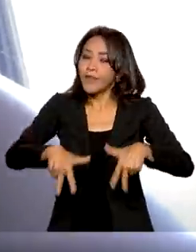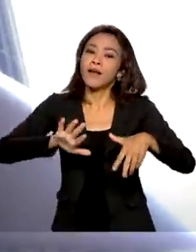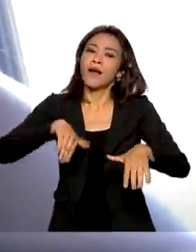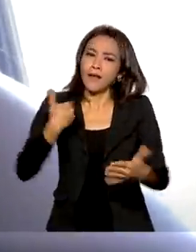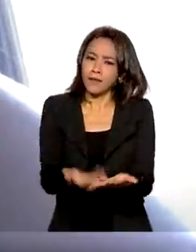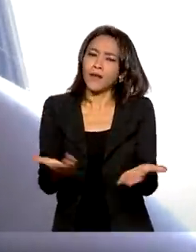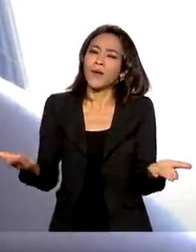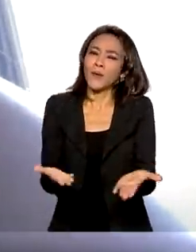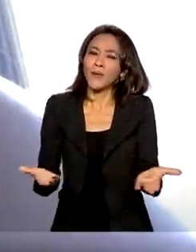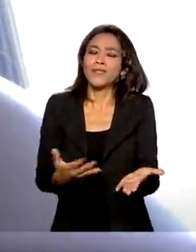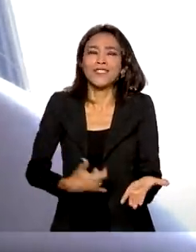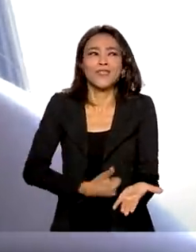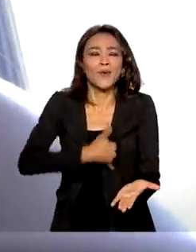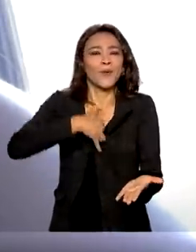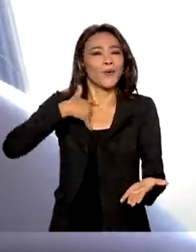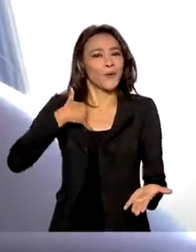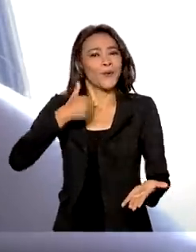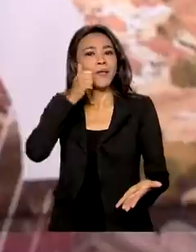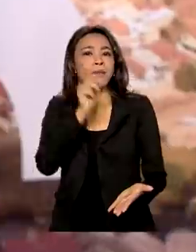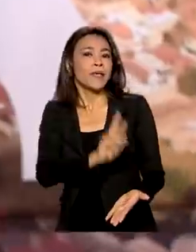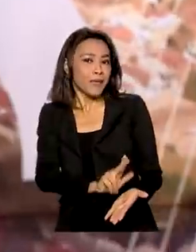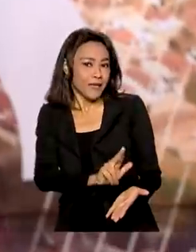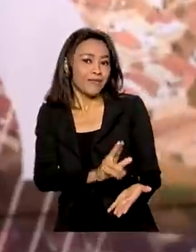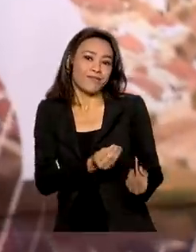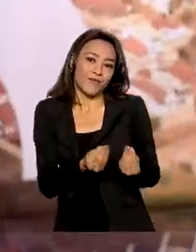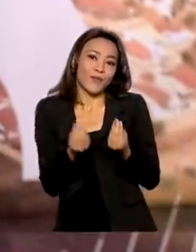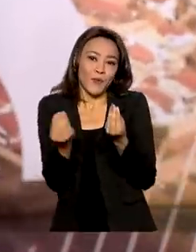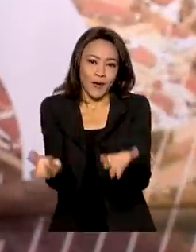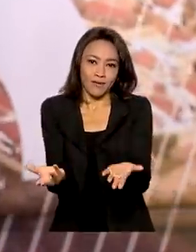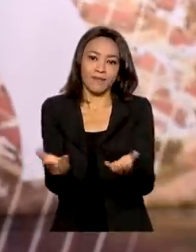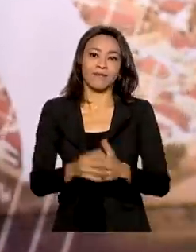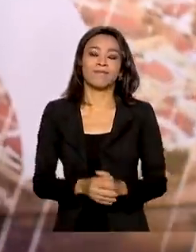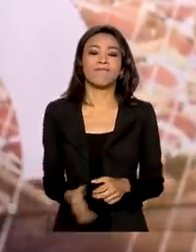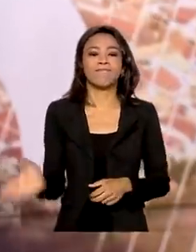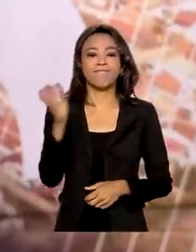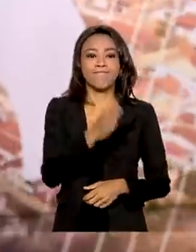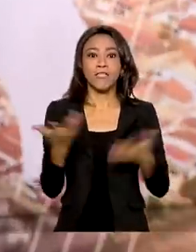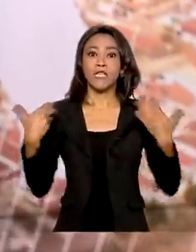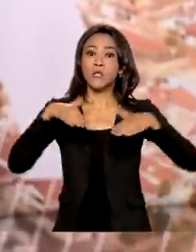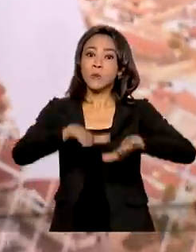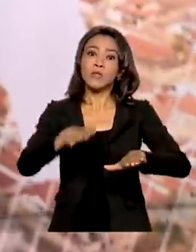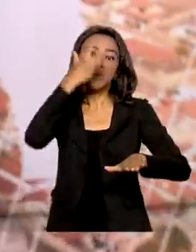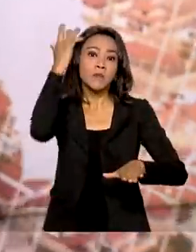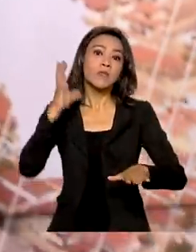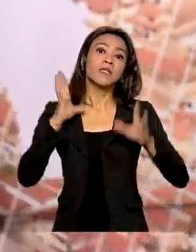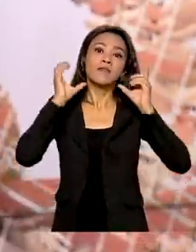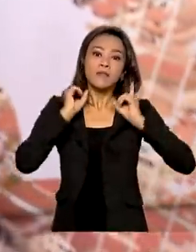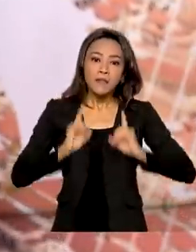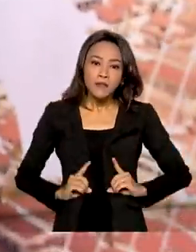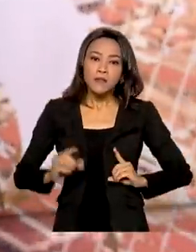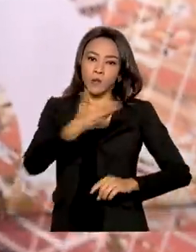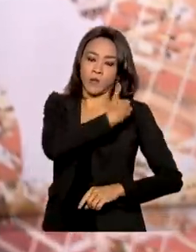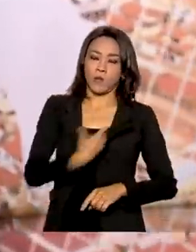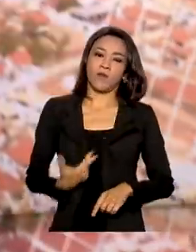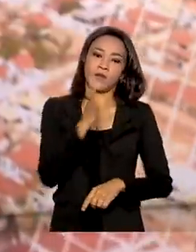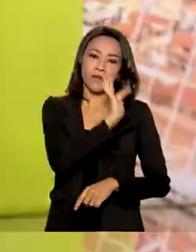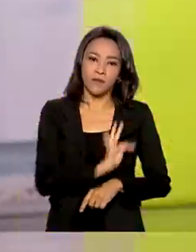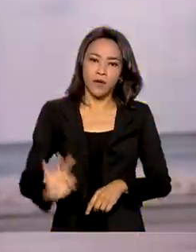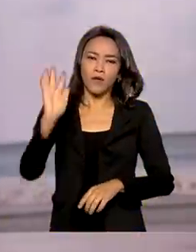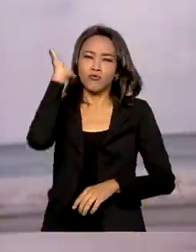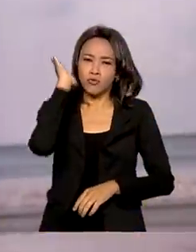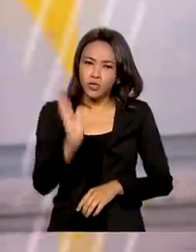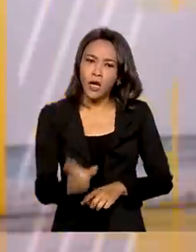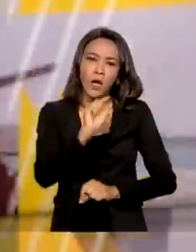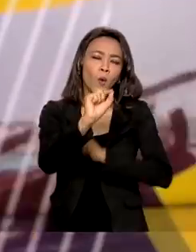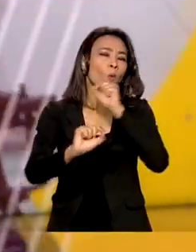conseguido fazer a doação de órgãos da minha irmã. Inclusão da pessoa com deficiência. O governo federal instituiu